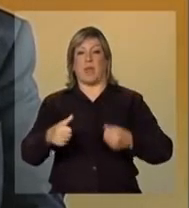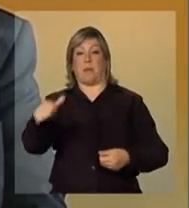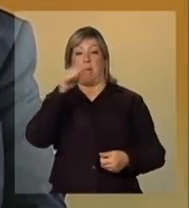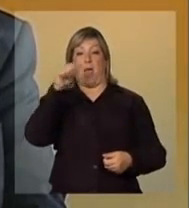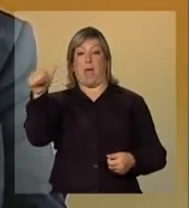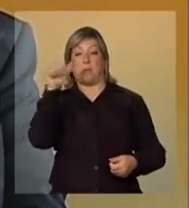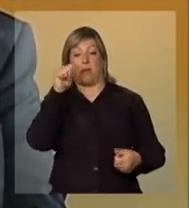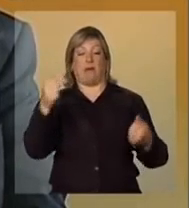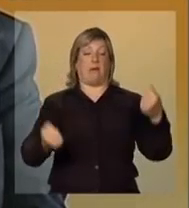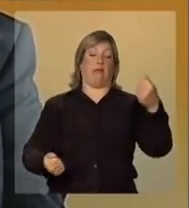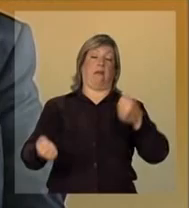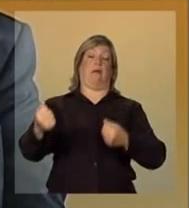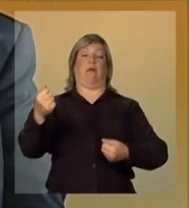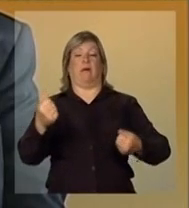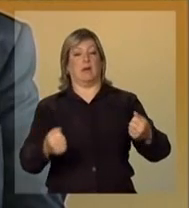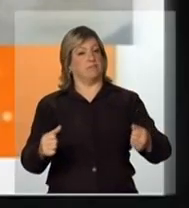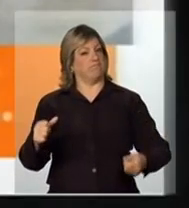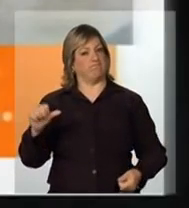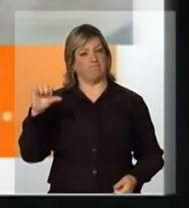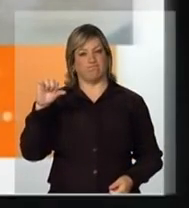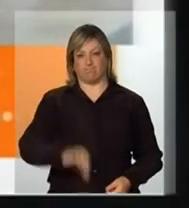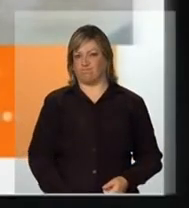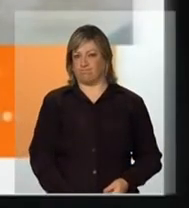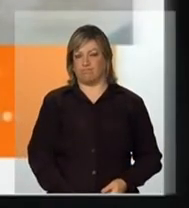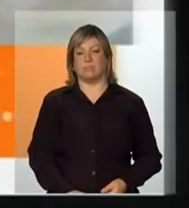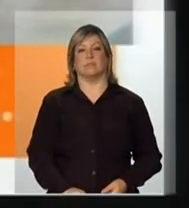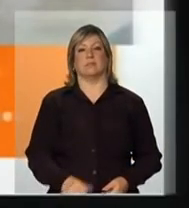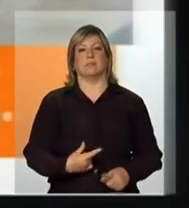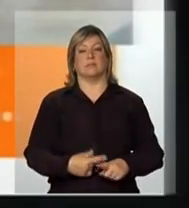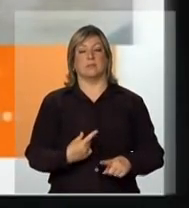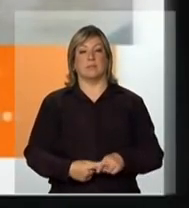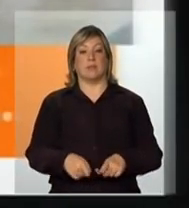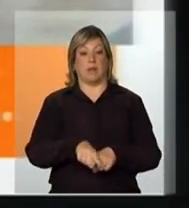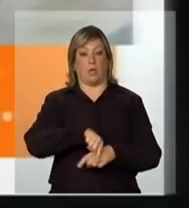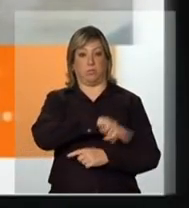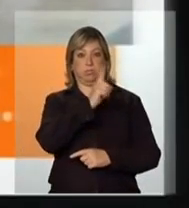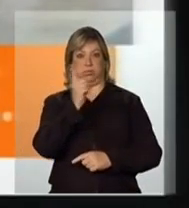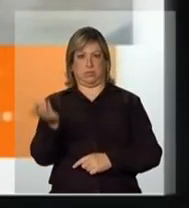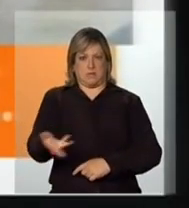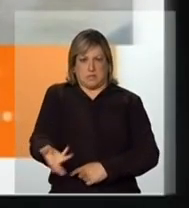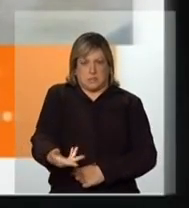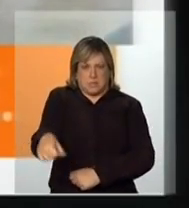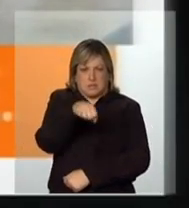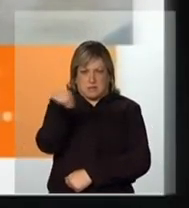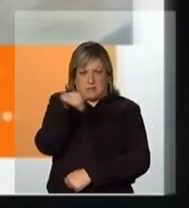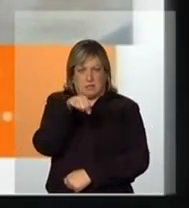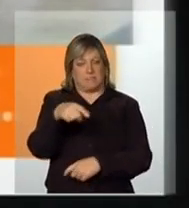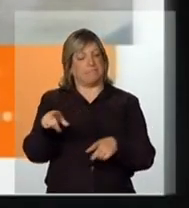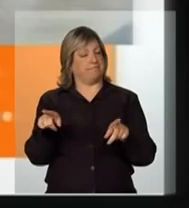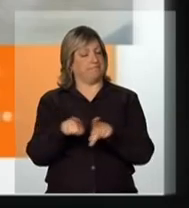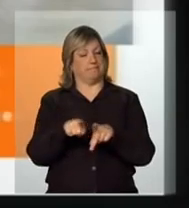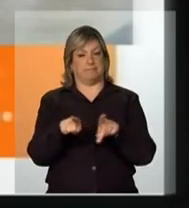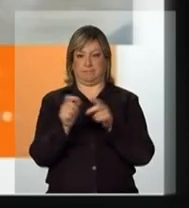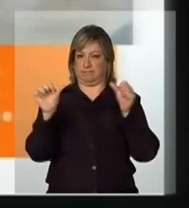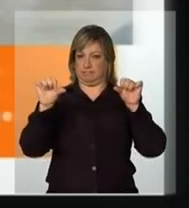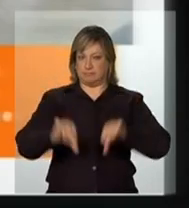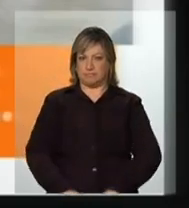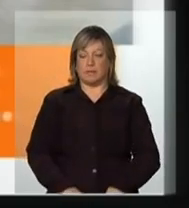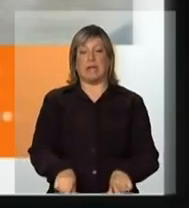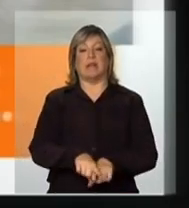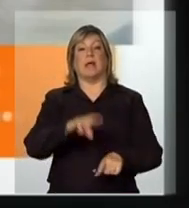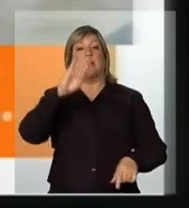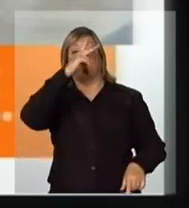danosa, que é o ALC e direção. A velocidade excessiva e inadequada e os fatores de risco local ou grupo de vítimas